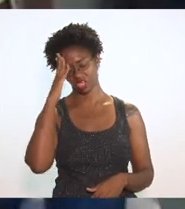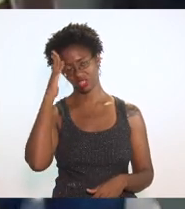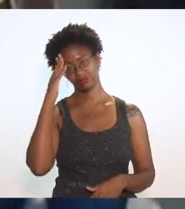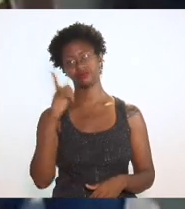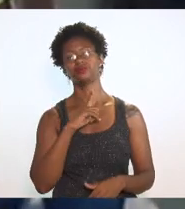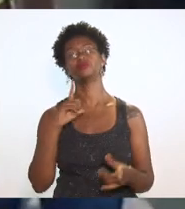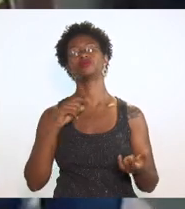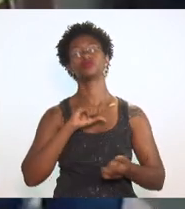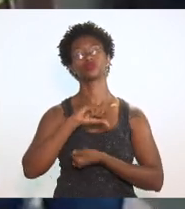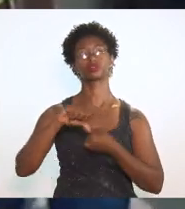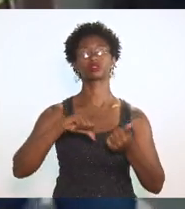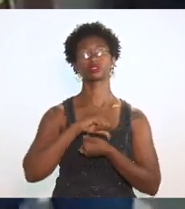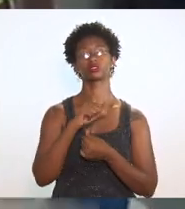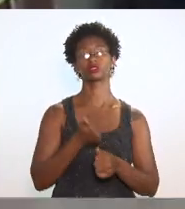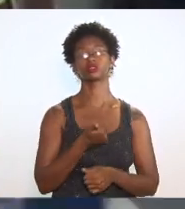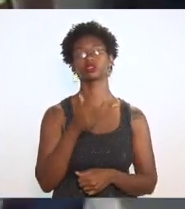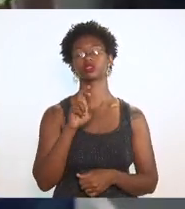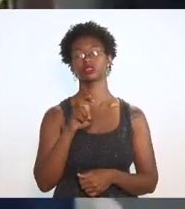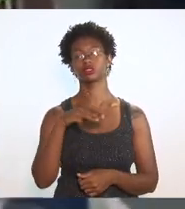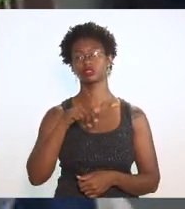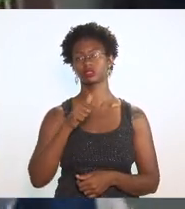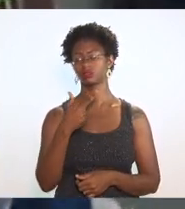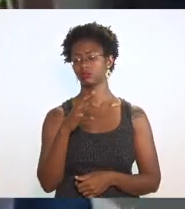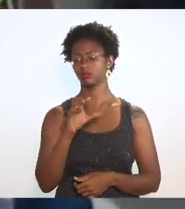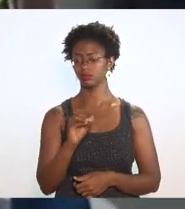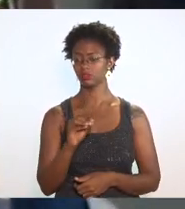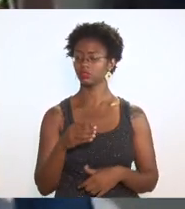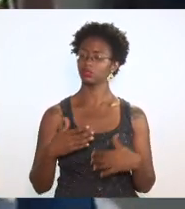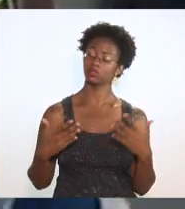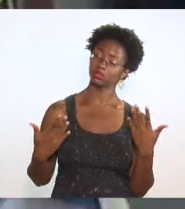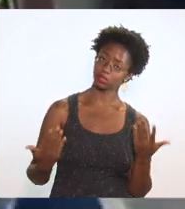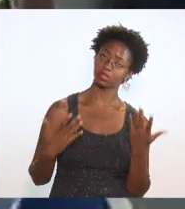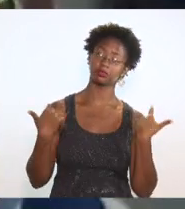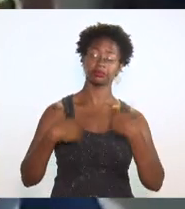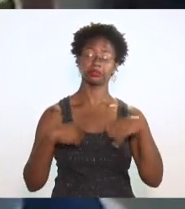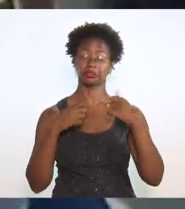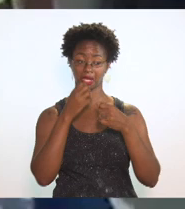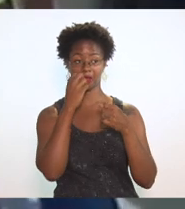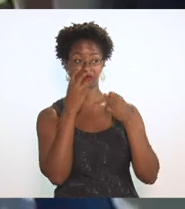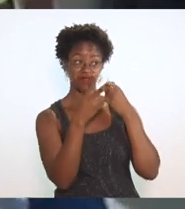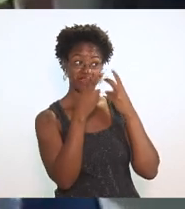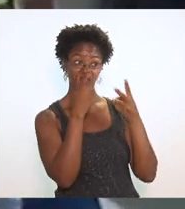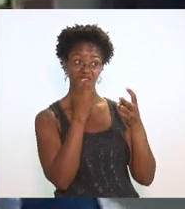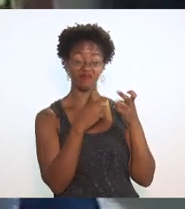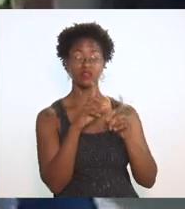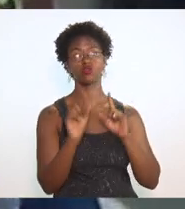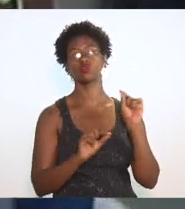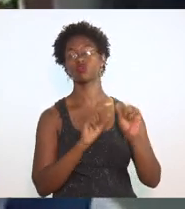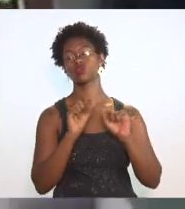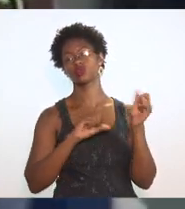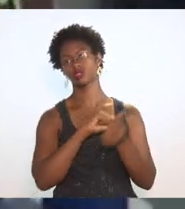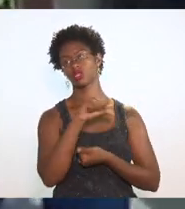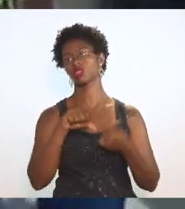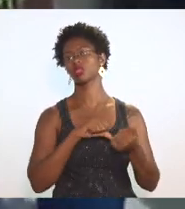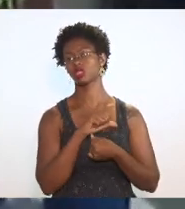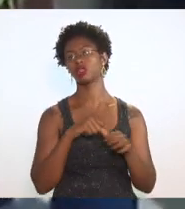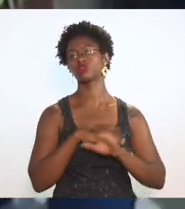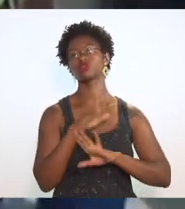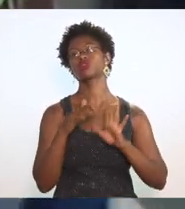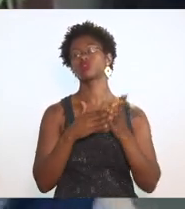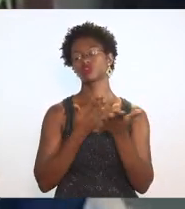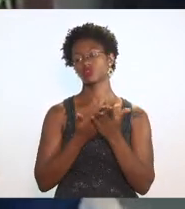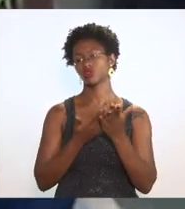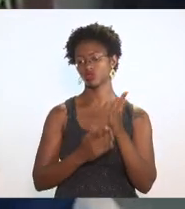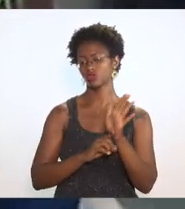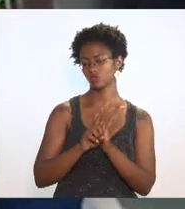15 de março então quer dizer ainda também tem que verificar ainda tem que verificar o que que nessa todos esses estudos aí